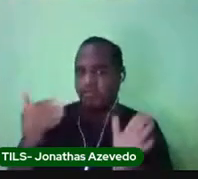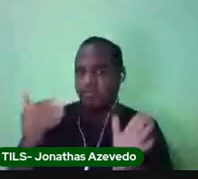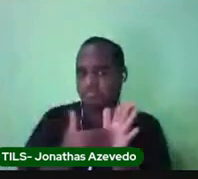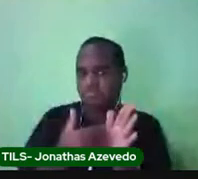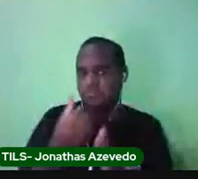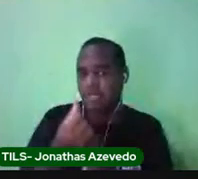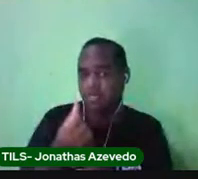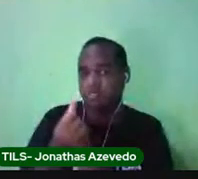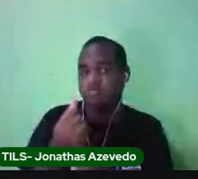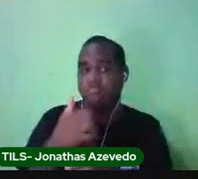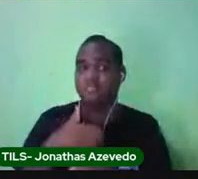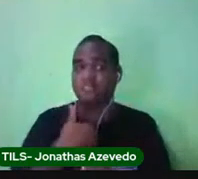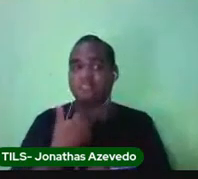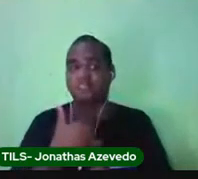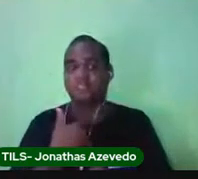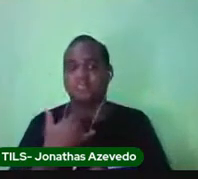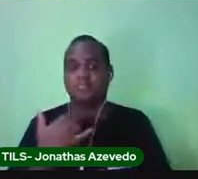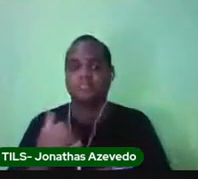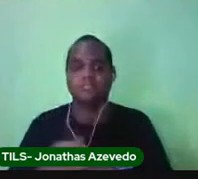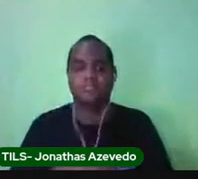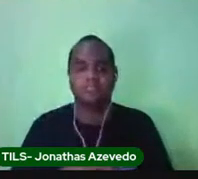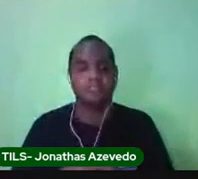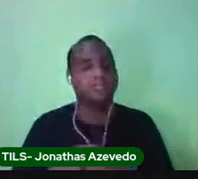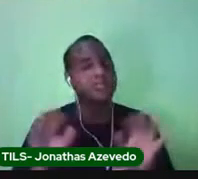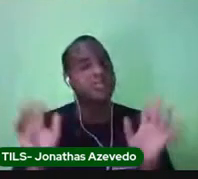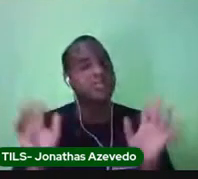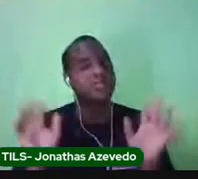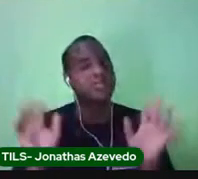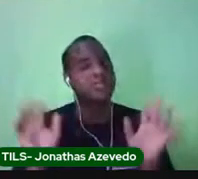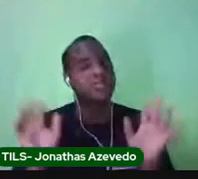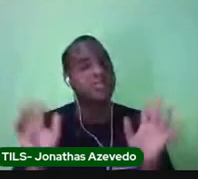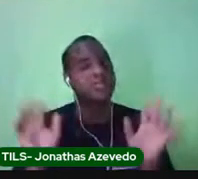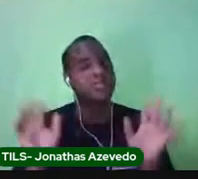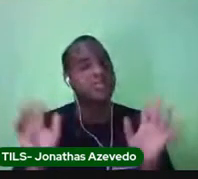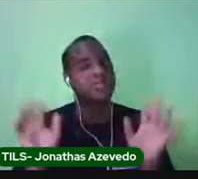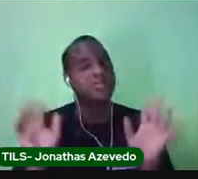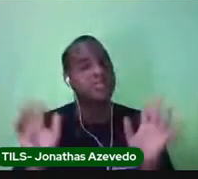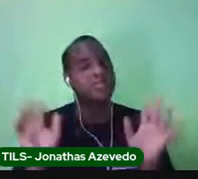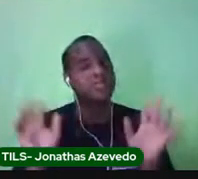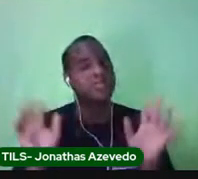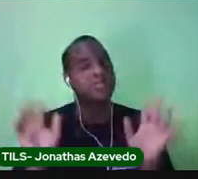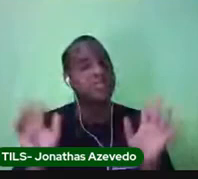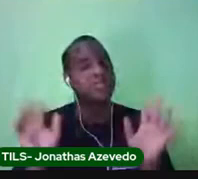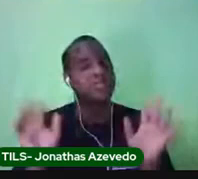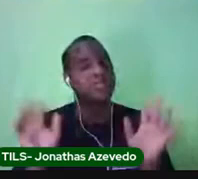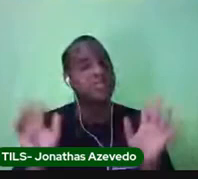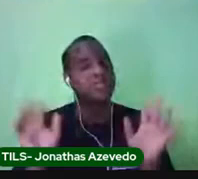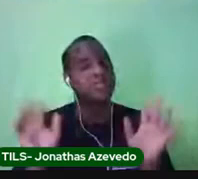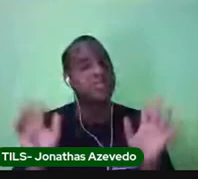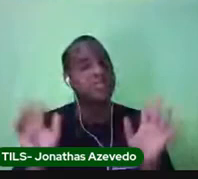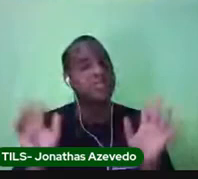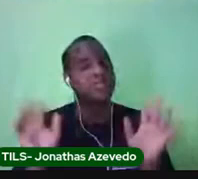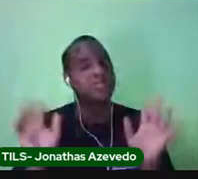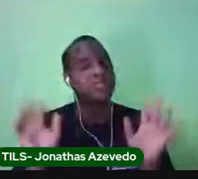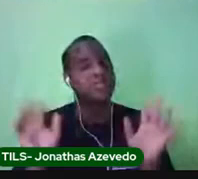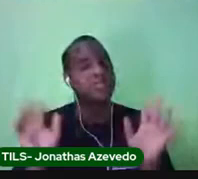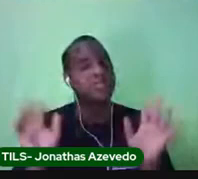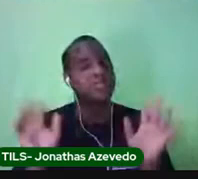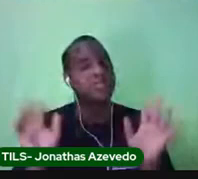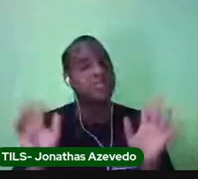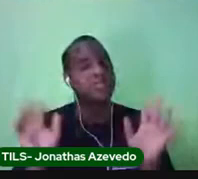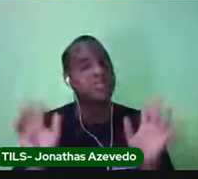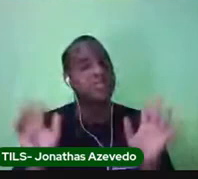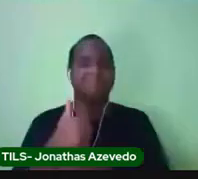Não, Pró, Elida. Eu já tomei. Eu estou esperando a de onze anos. É isso aí. Porque a sua